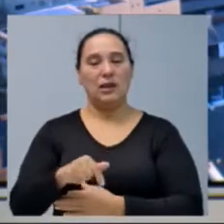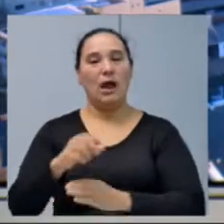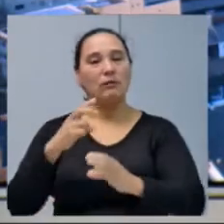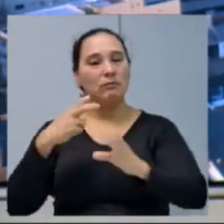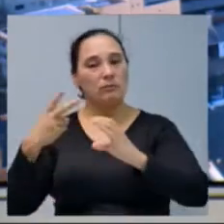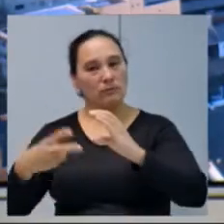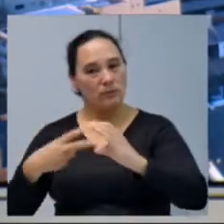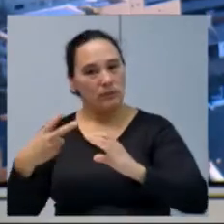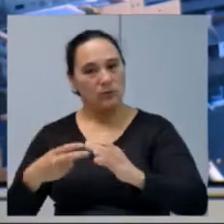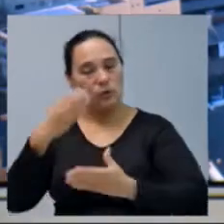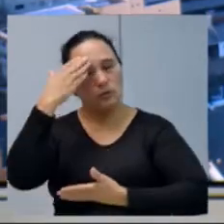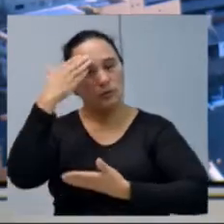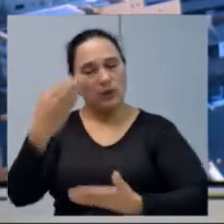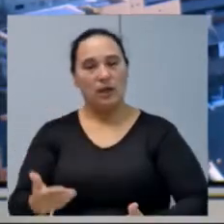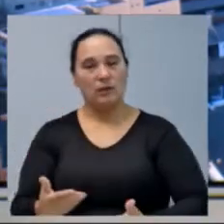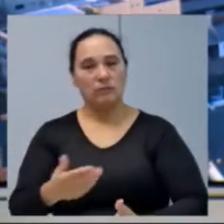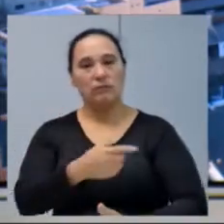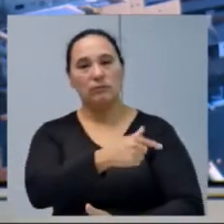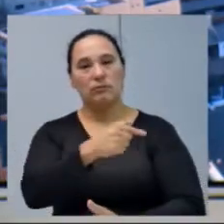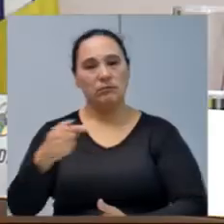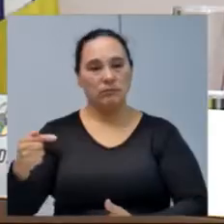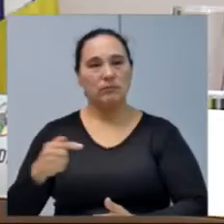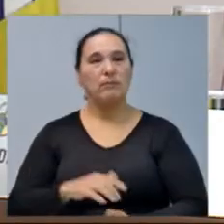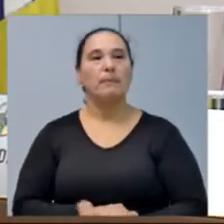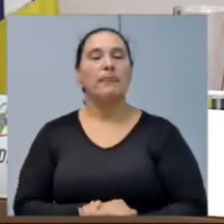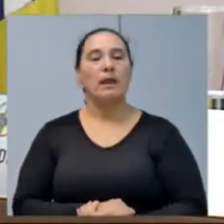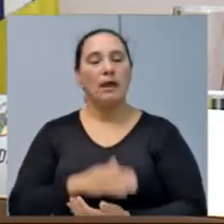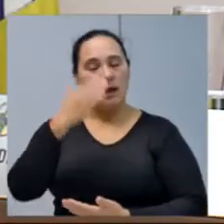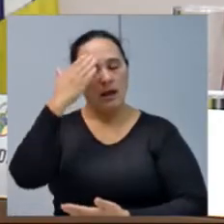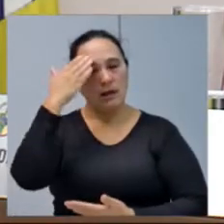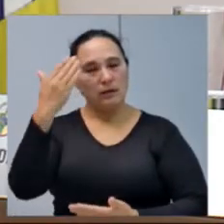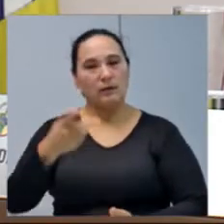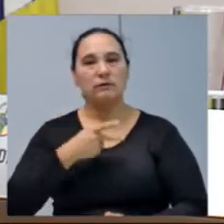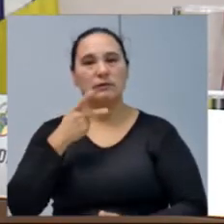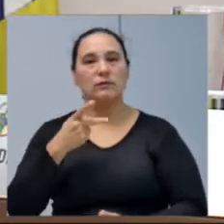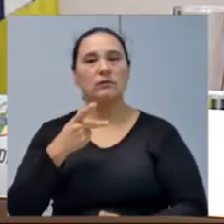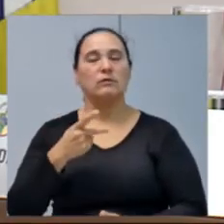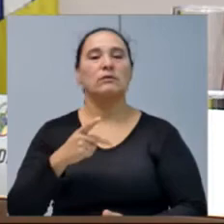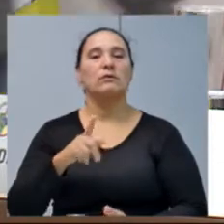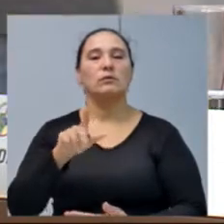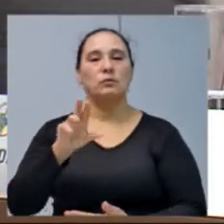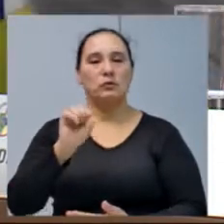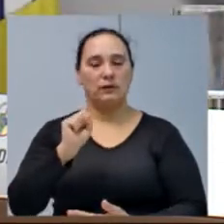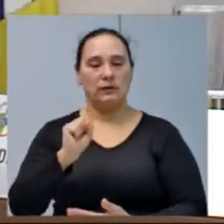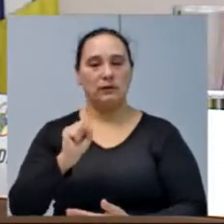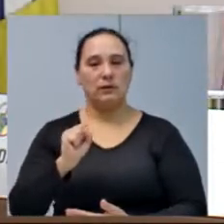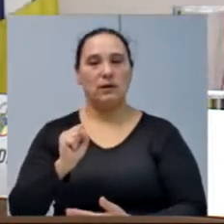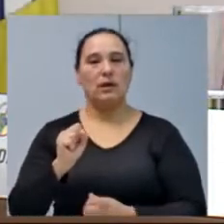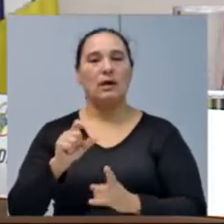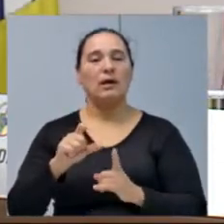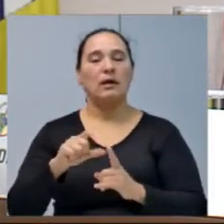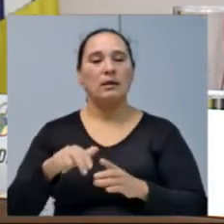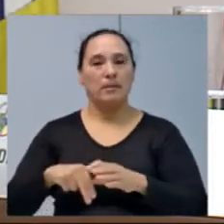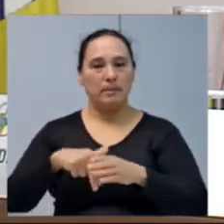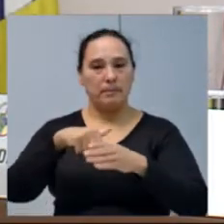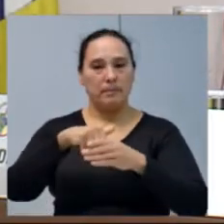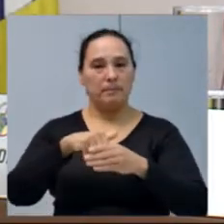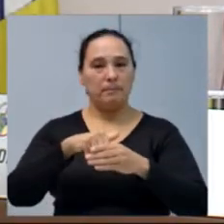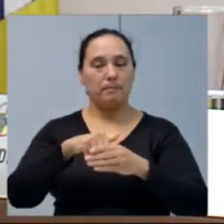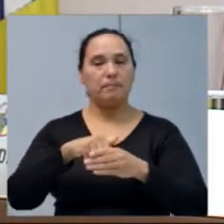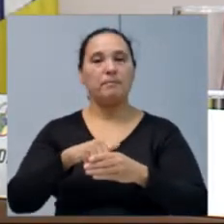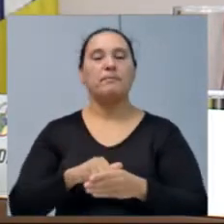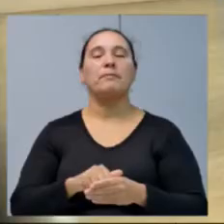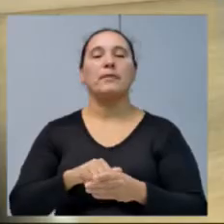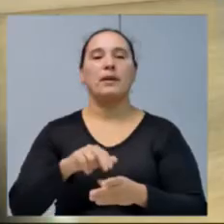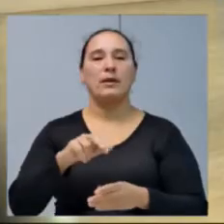casa. Muito obrigado, uma excelente semana. Agradeço o pronunciamento, vereador Luiz Augusto. A palavra continua para o bancário do PSD, vereador Ricardo